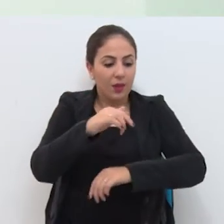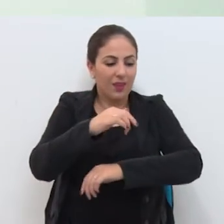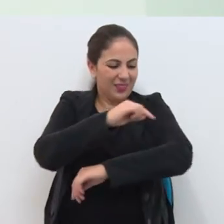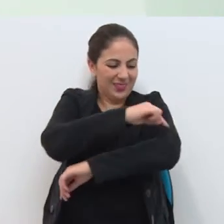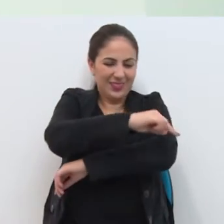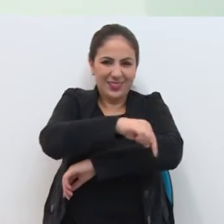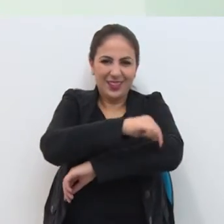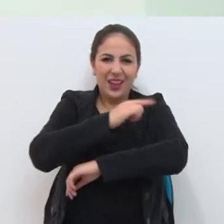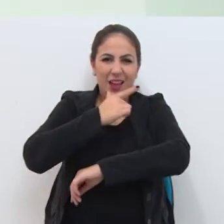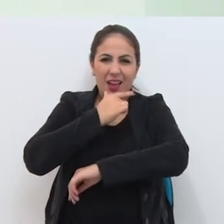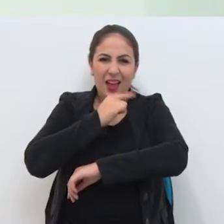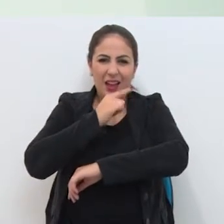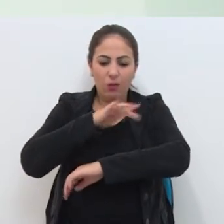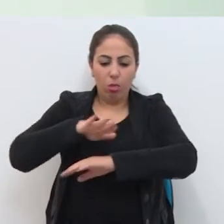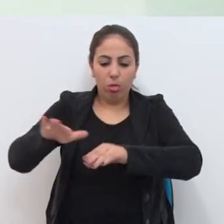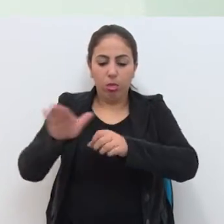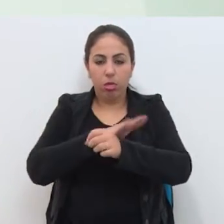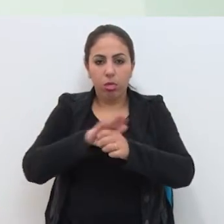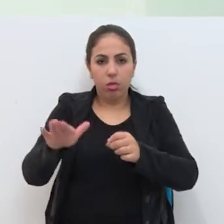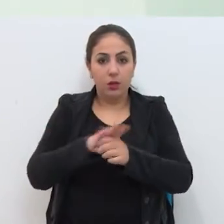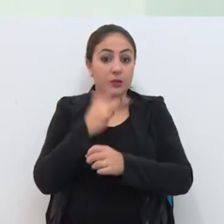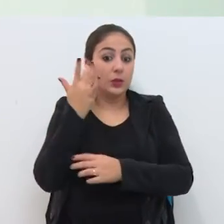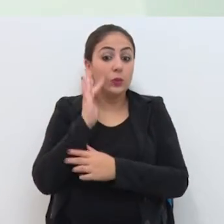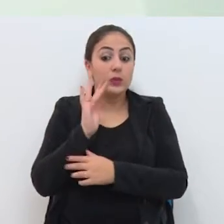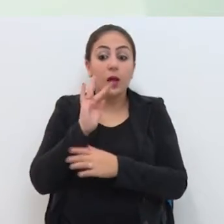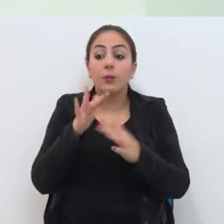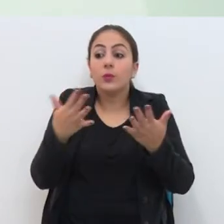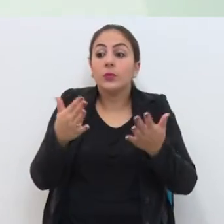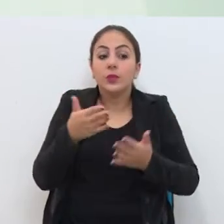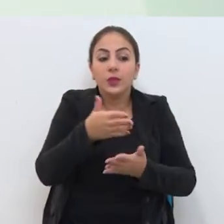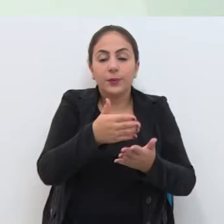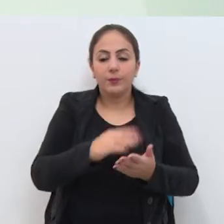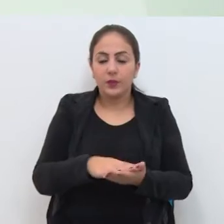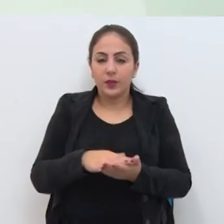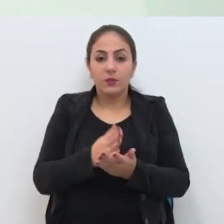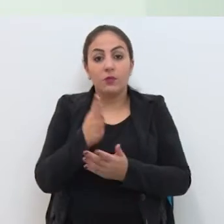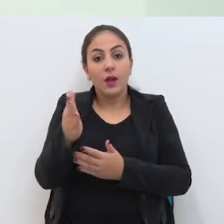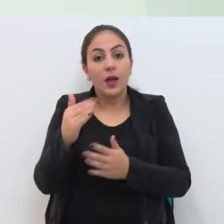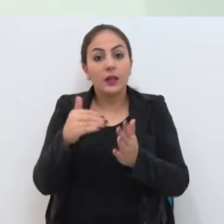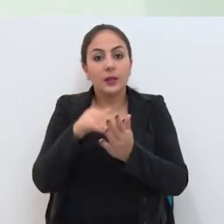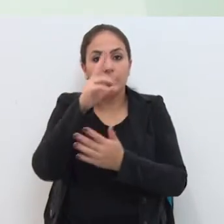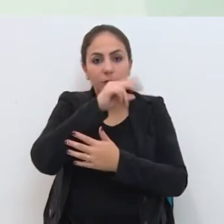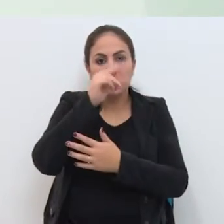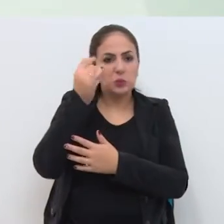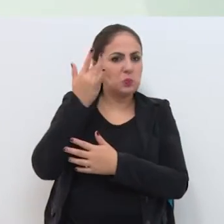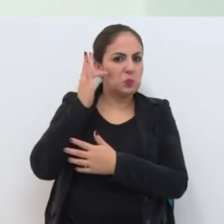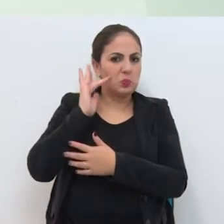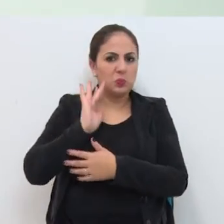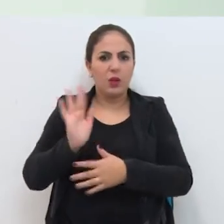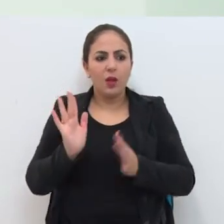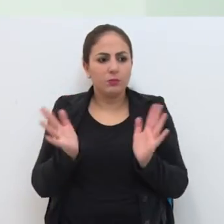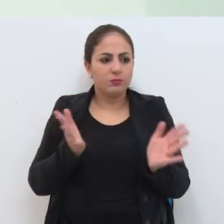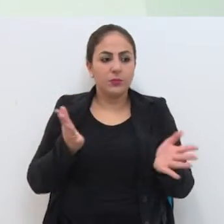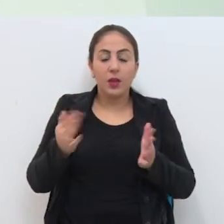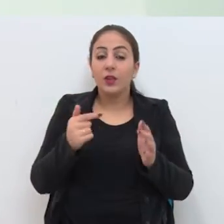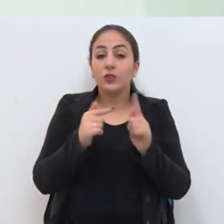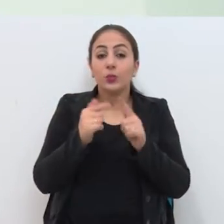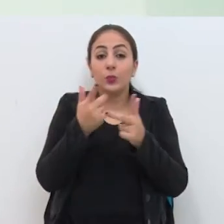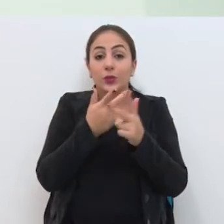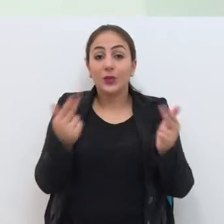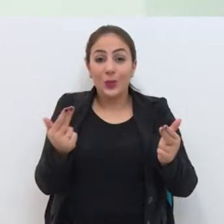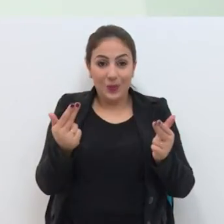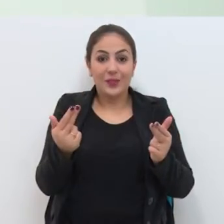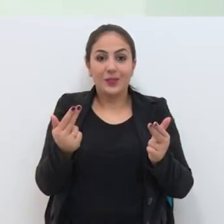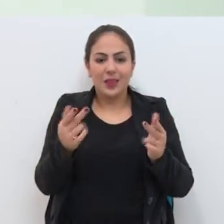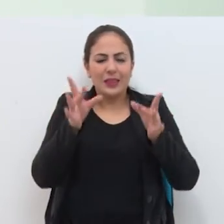entupido Não sabe quem recorrer Às vezes vem até a Câmara aqui Ou até a Prefeitura Às vezes não sabe Então são esse